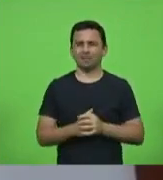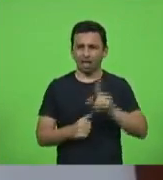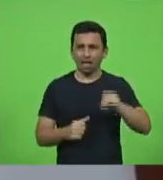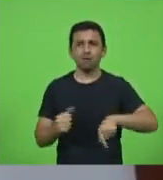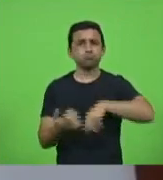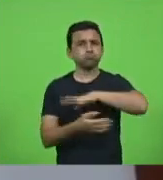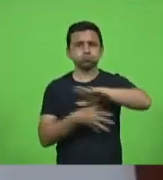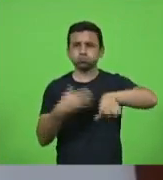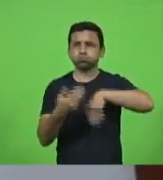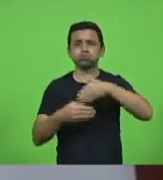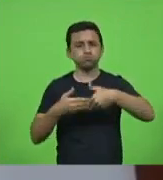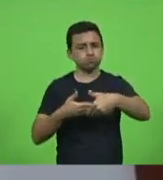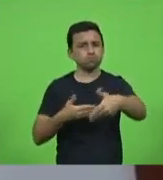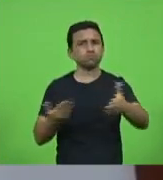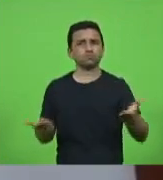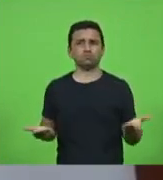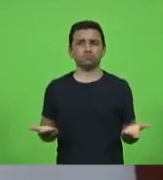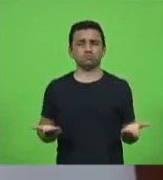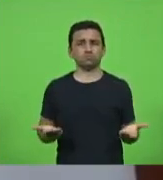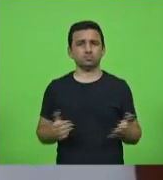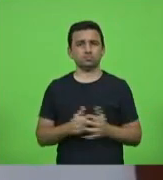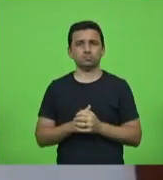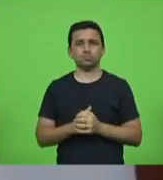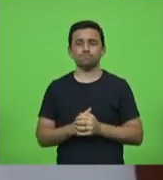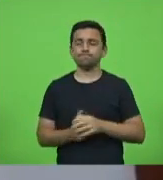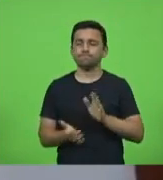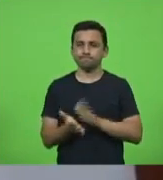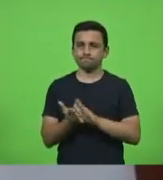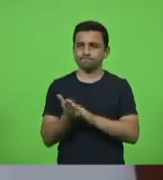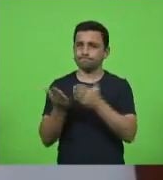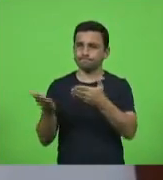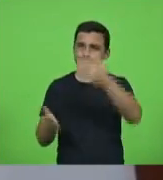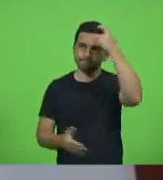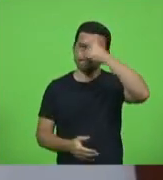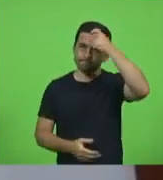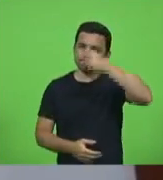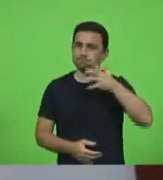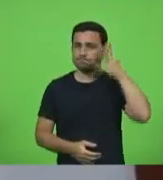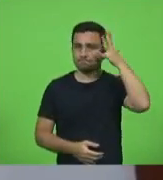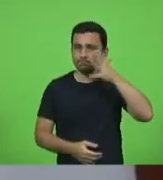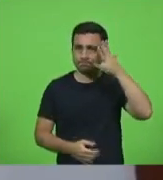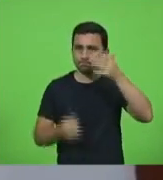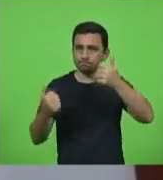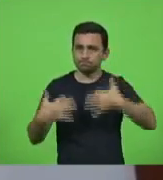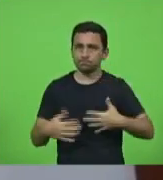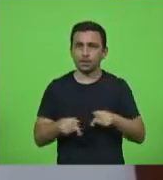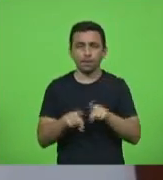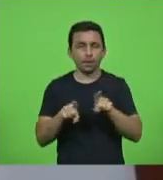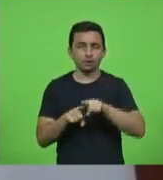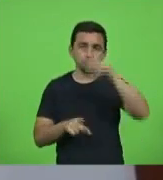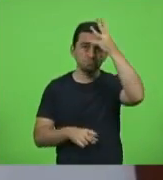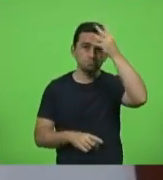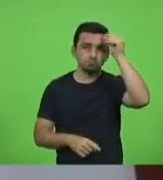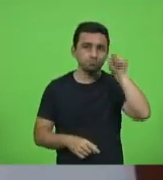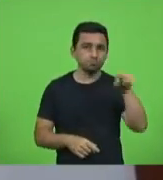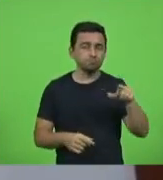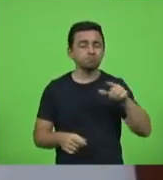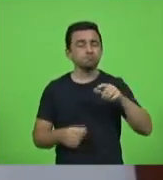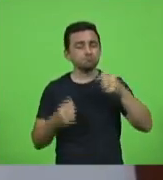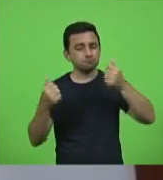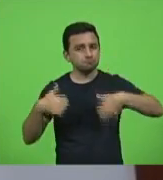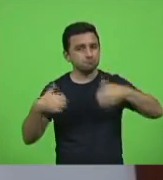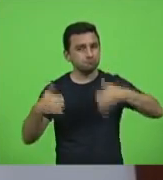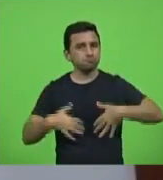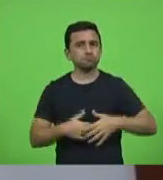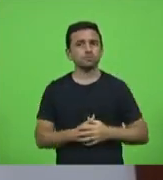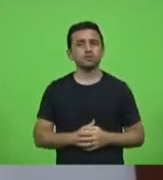isso. Realmente, deputado Maurício, parabéns pela sua fala, deputada Luciana também, o problema é